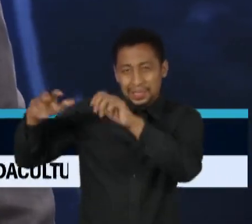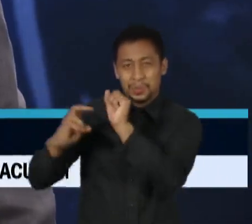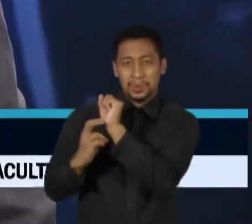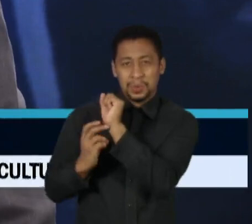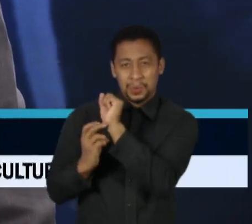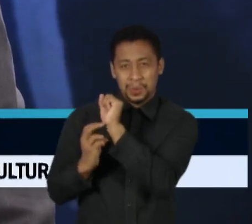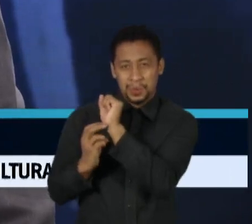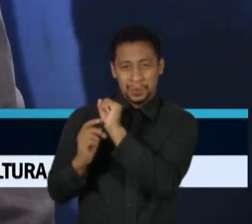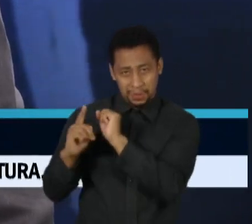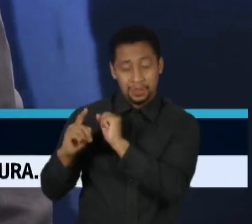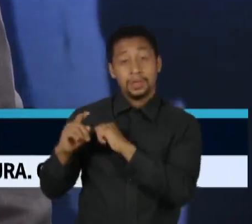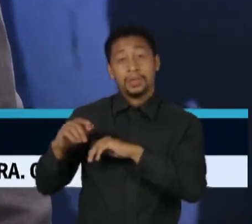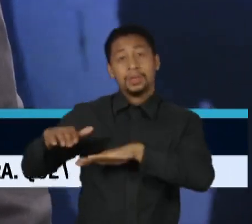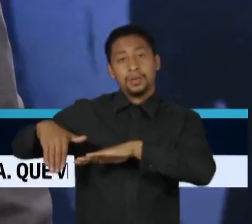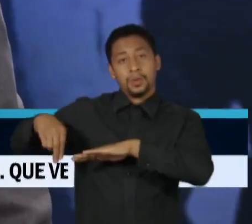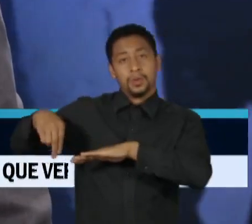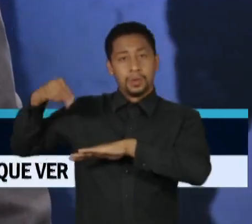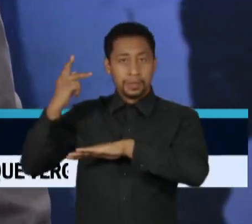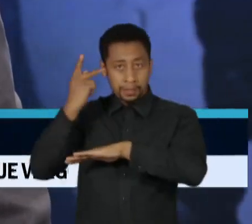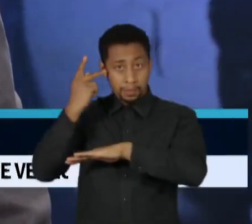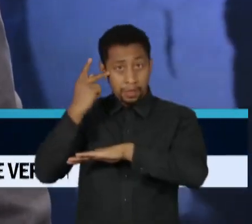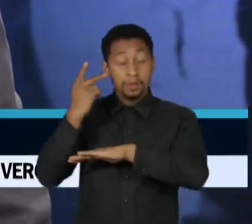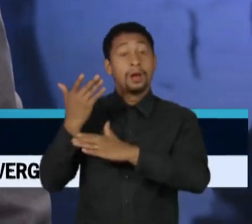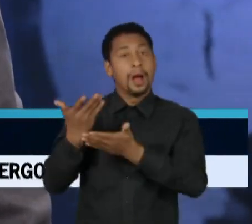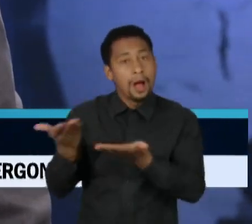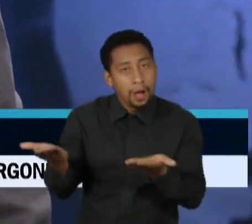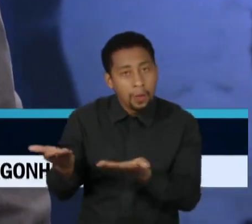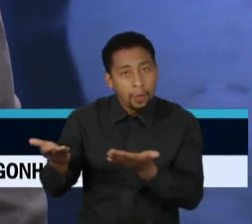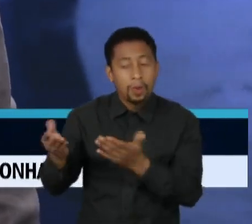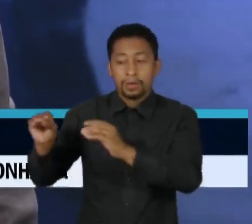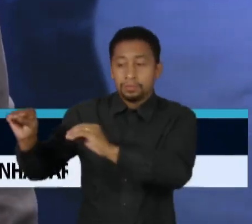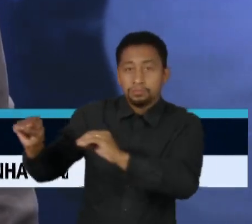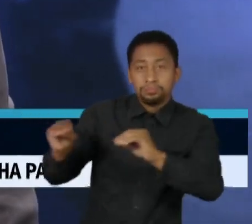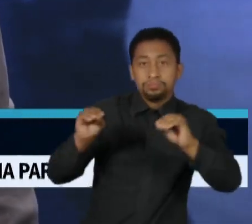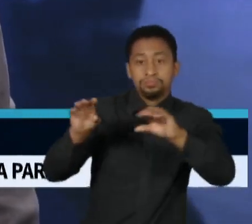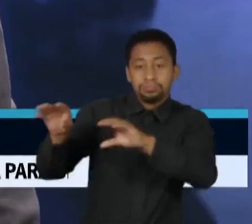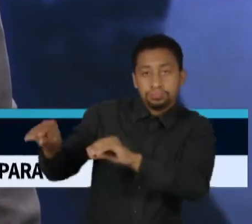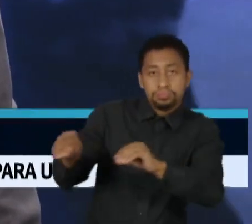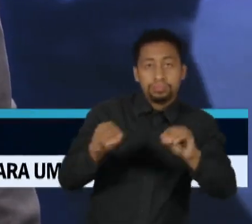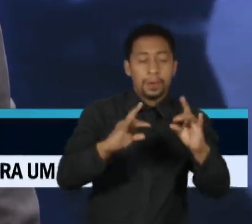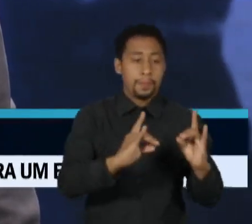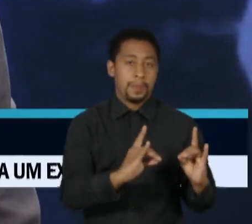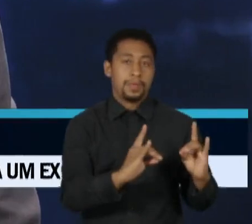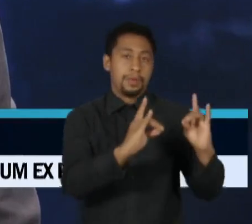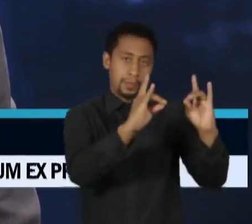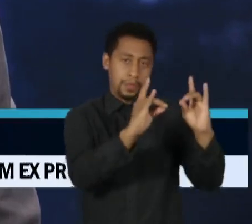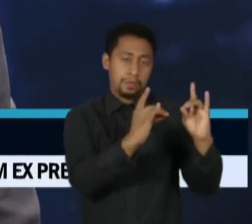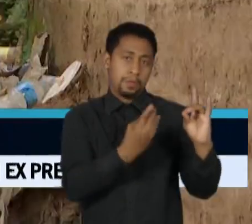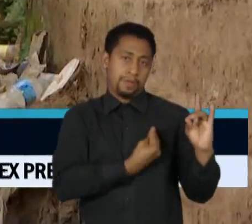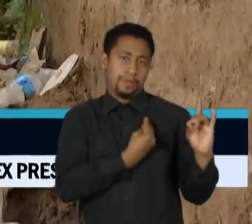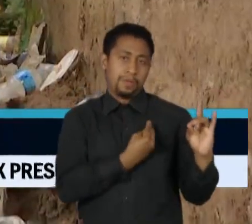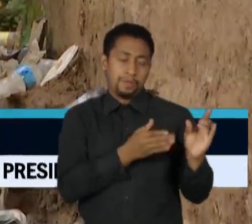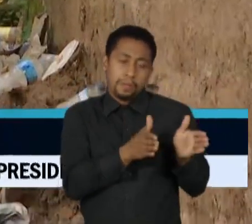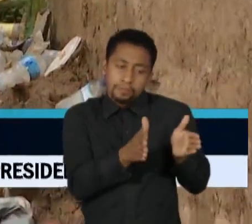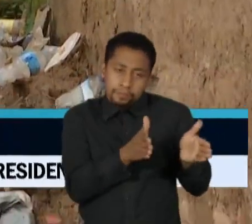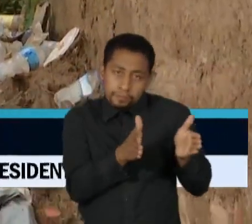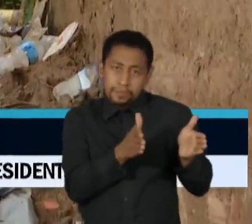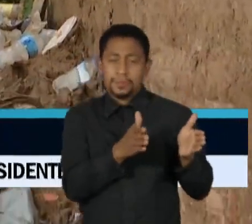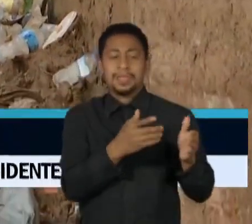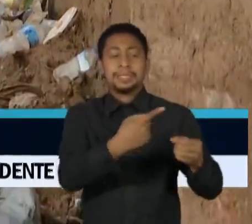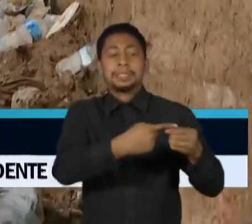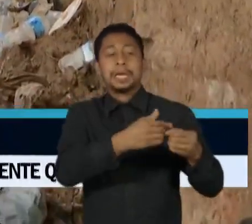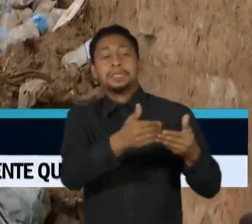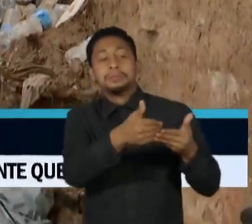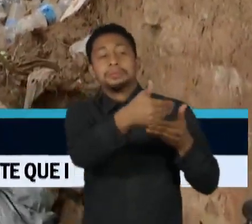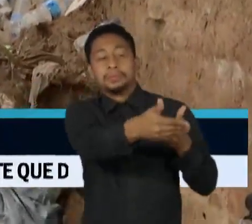Sebastião, no litoral norte de São Paulo, começaram a ser transferidas para apartamentos provisórios numa cidade vizinha. A força